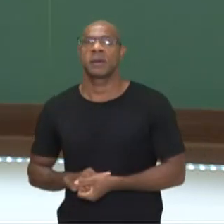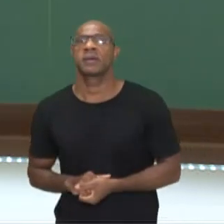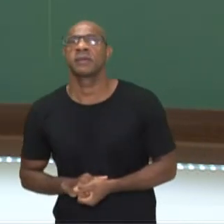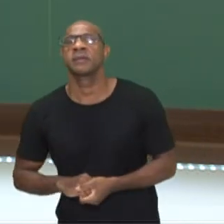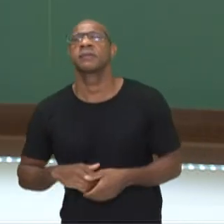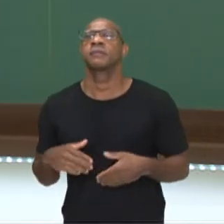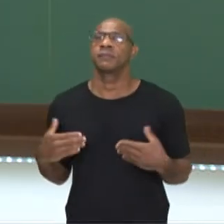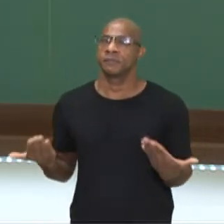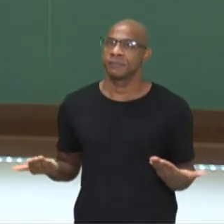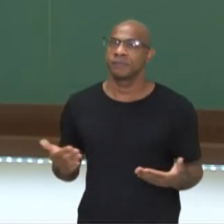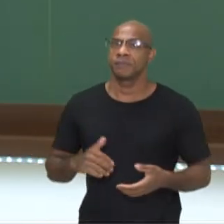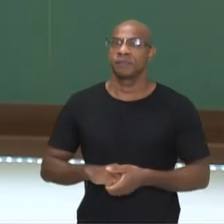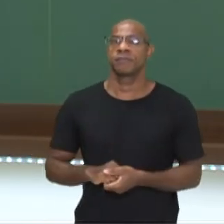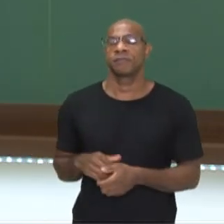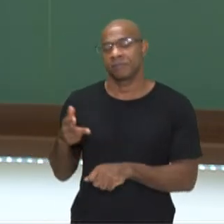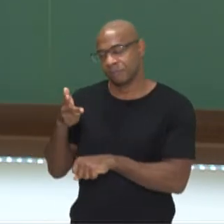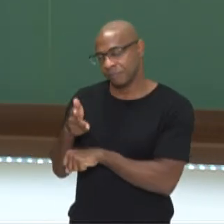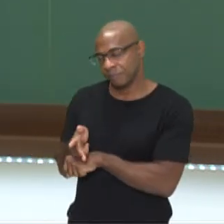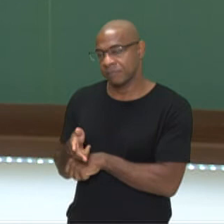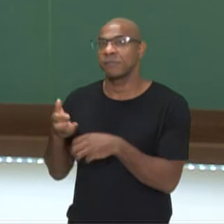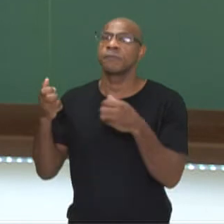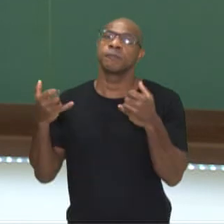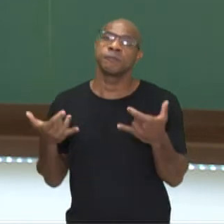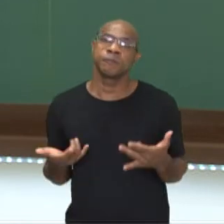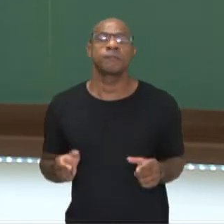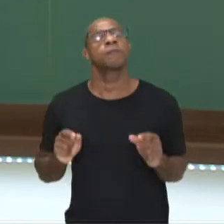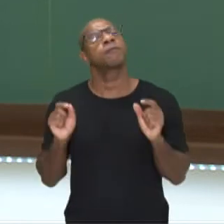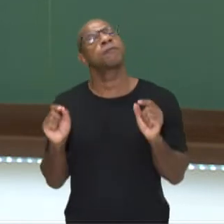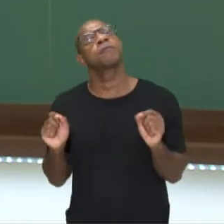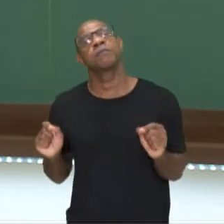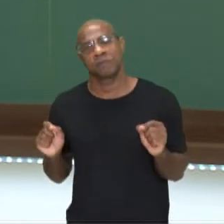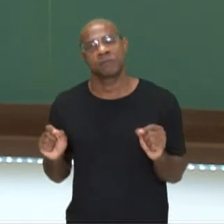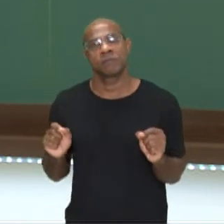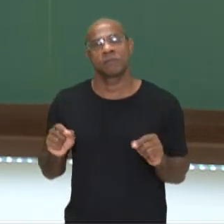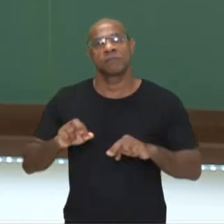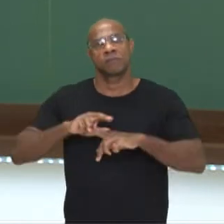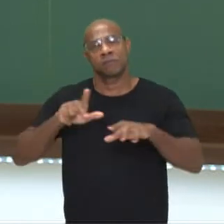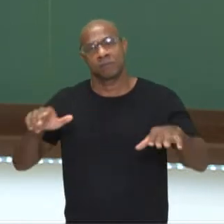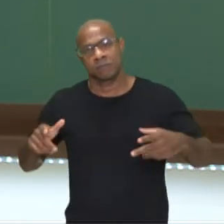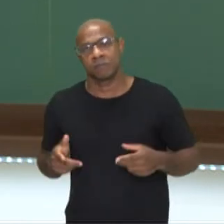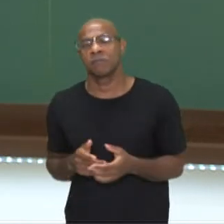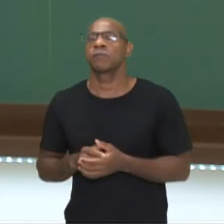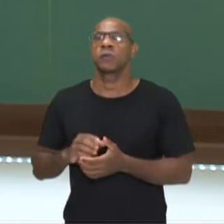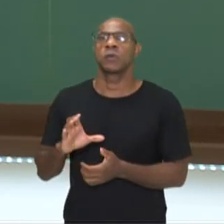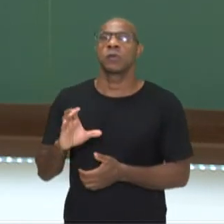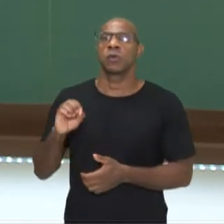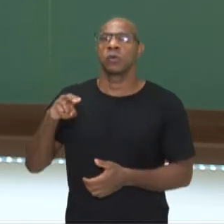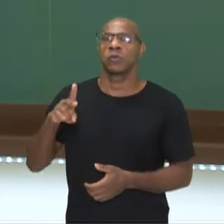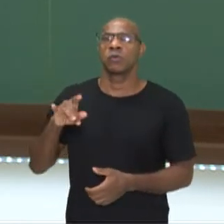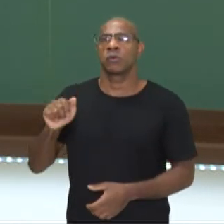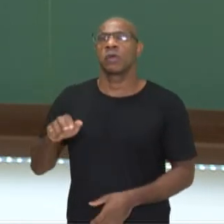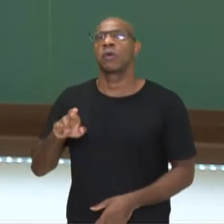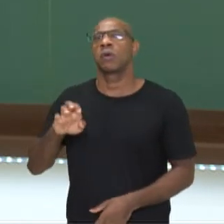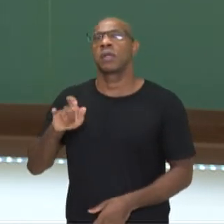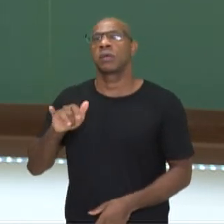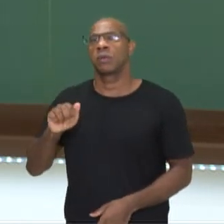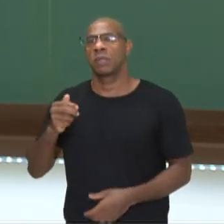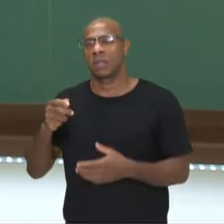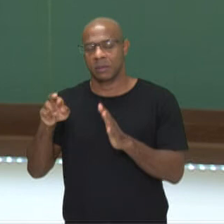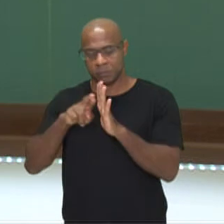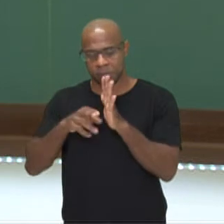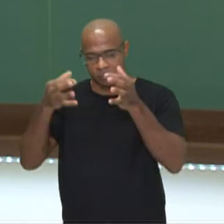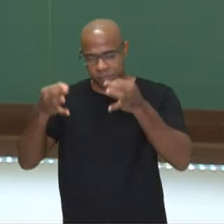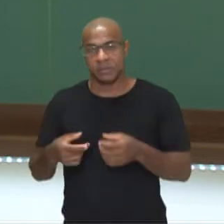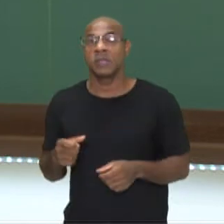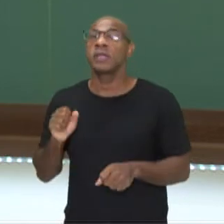chicas, nesse vídeo nós falamos sobre condicional regular. Espero que vocês tenham